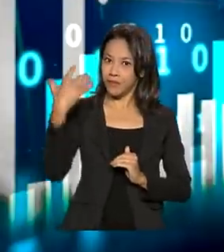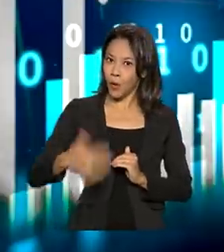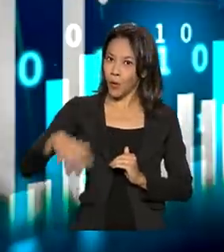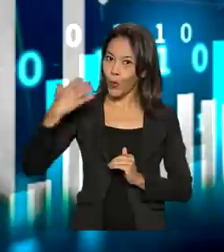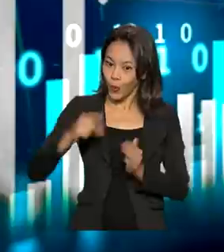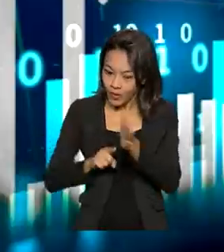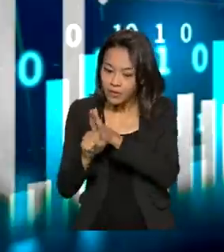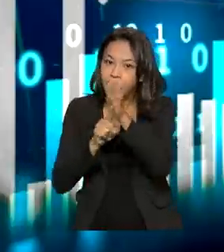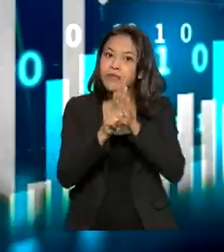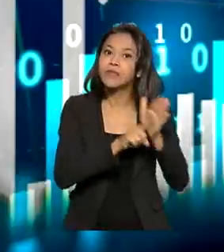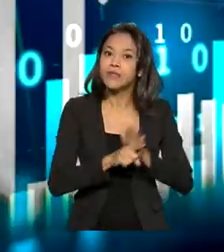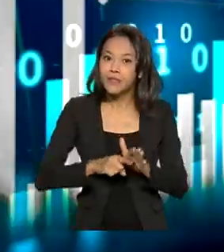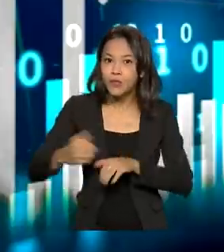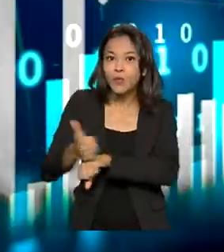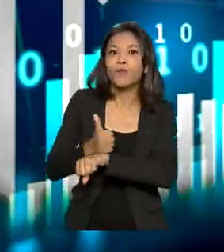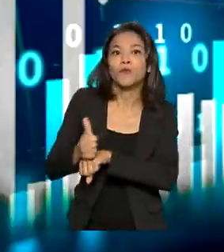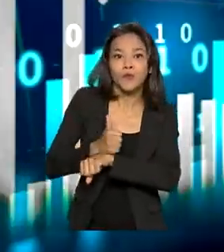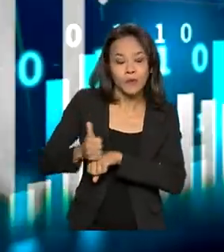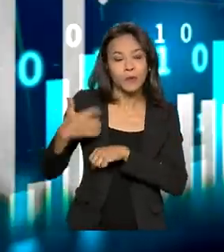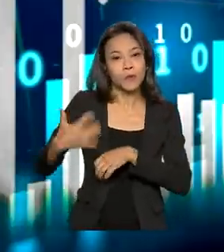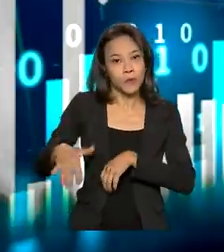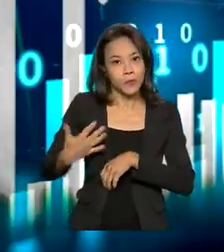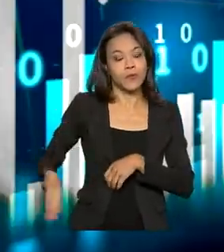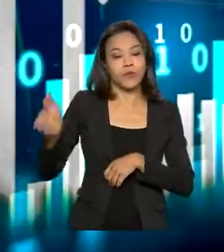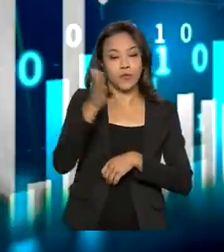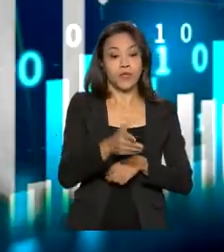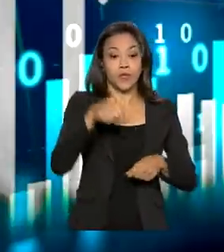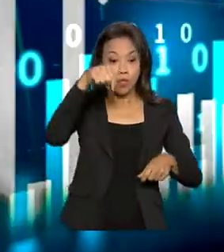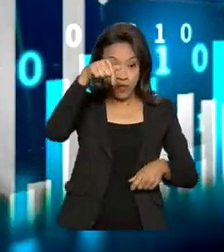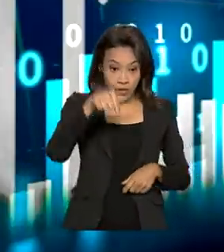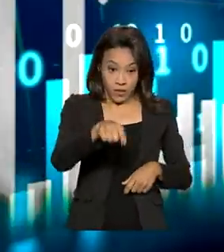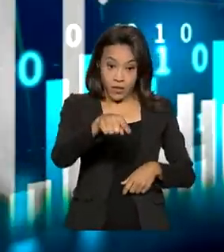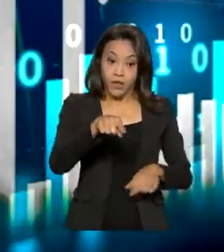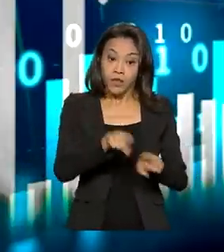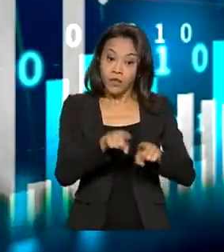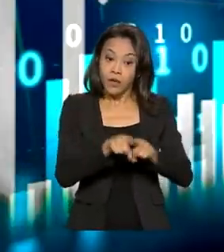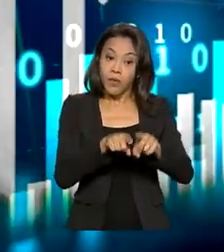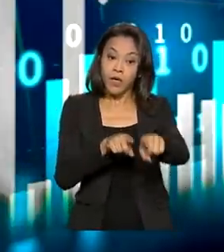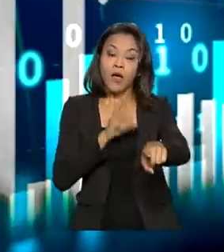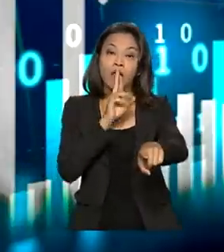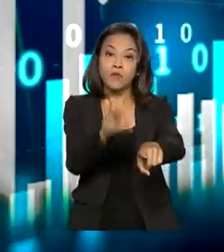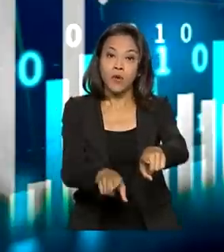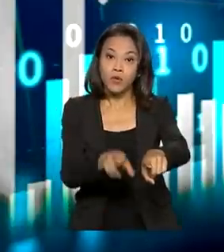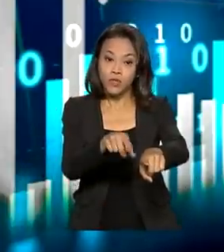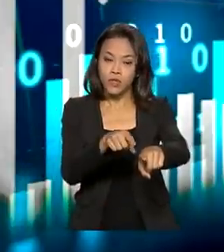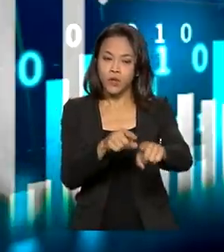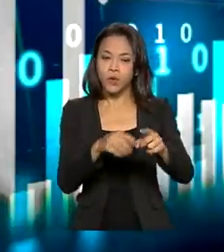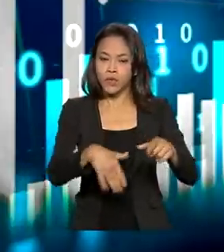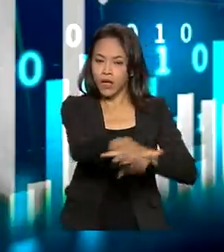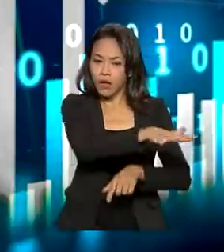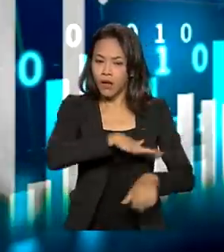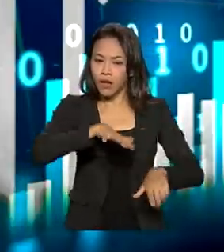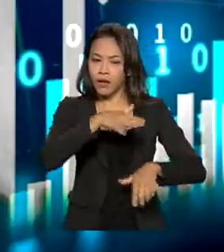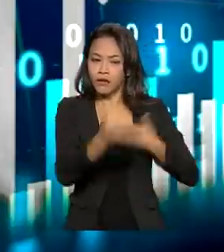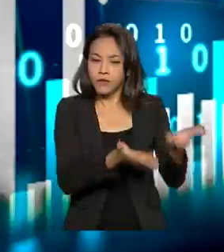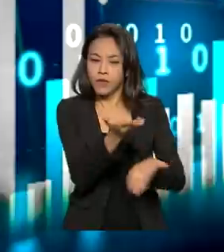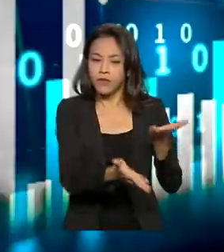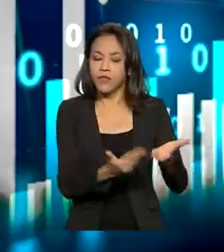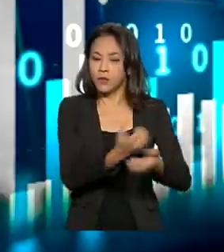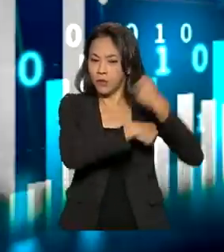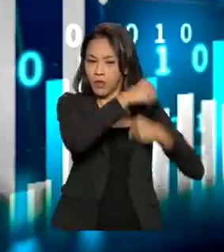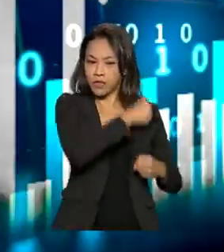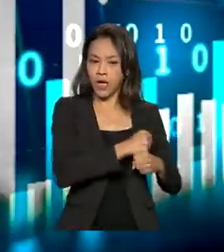analistas financeiros. E o resultado do ano também não ficou atrás. O setor de serviços cresceu em 2021 10